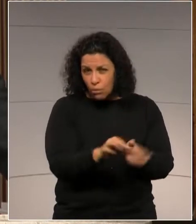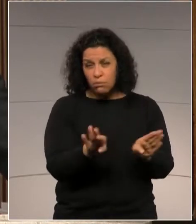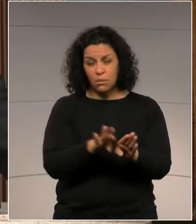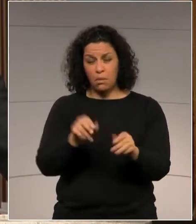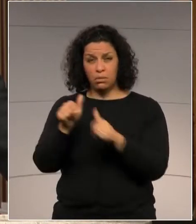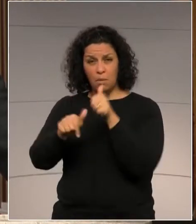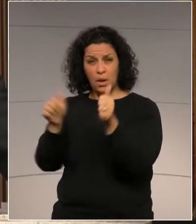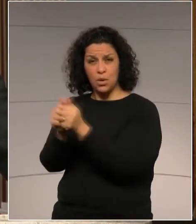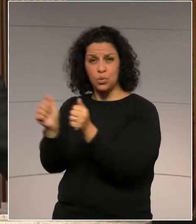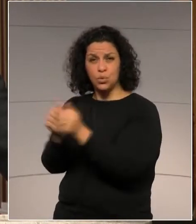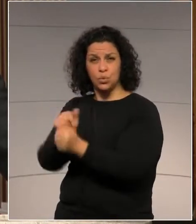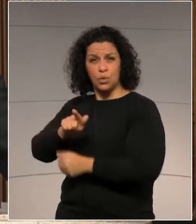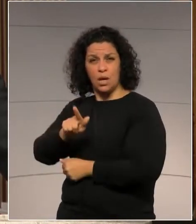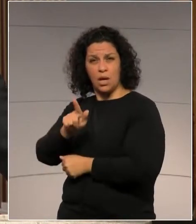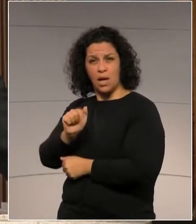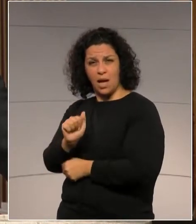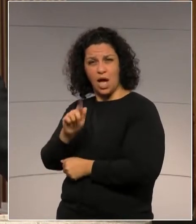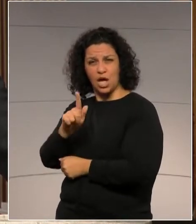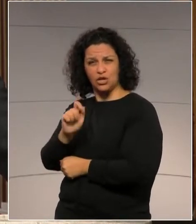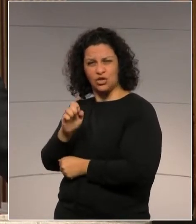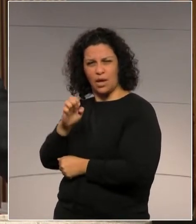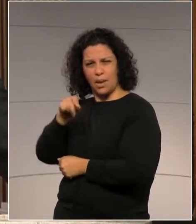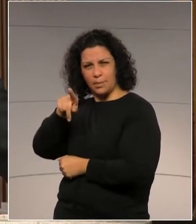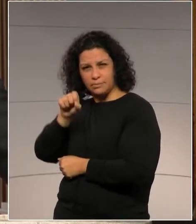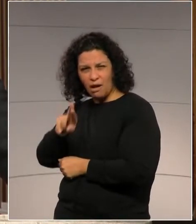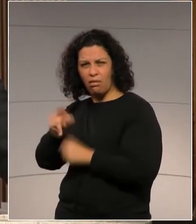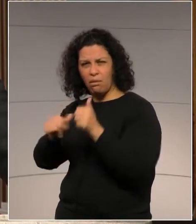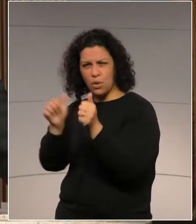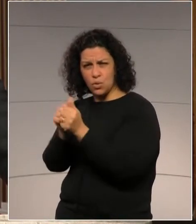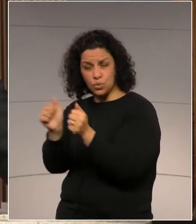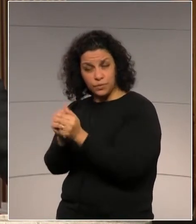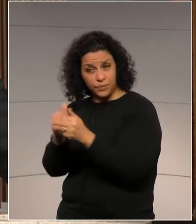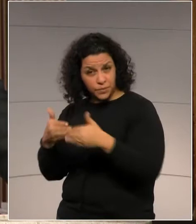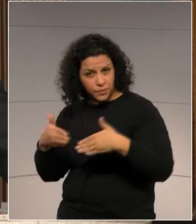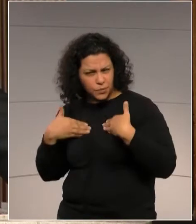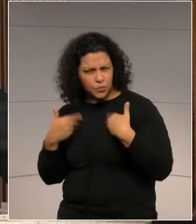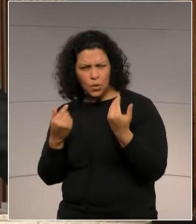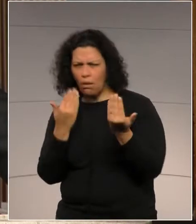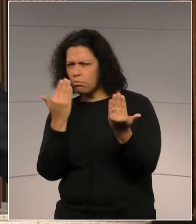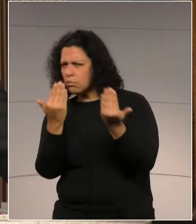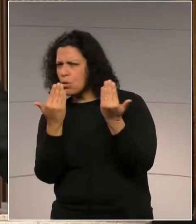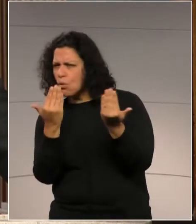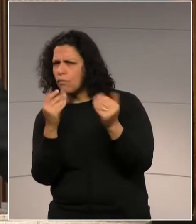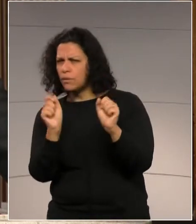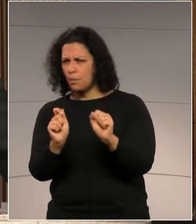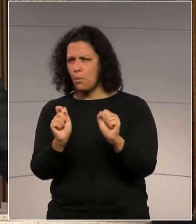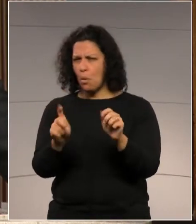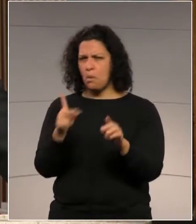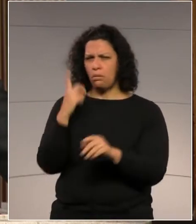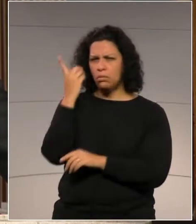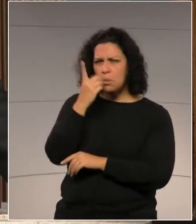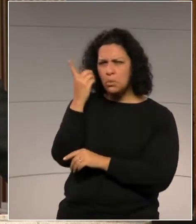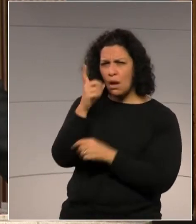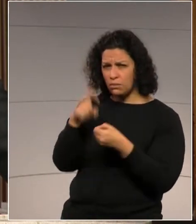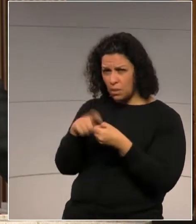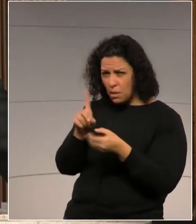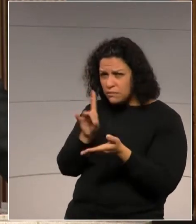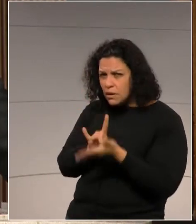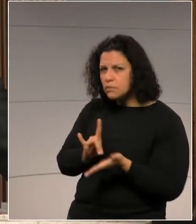Anibeli. Porque isso deixa dúvidas sobre a independência de certos deputados.